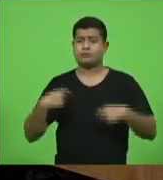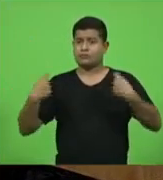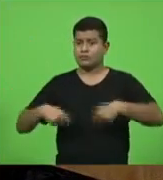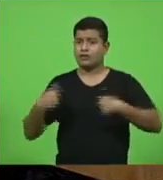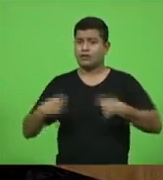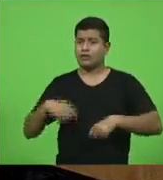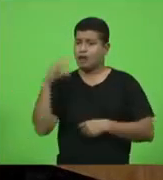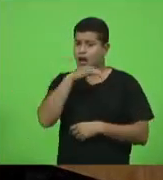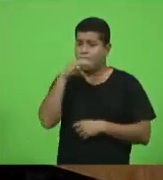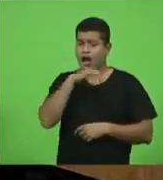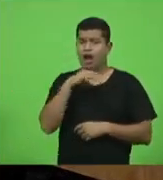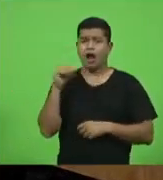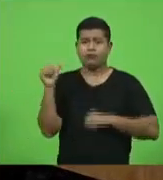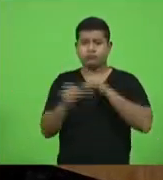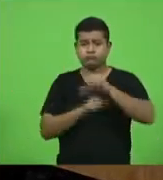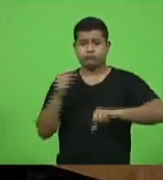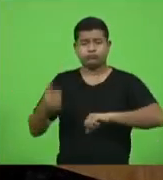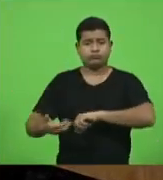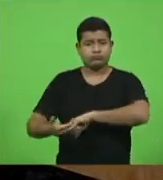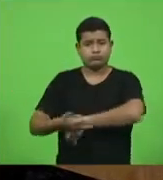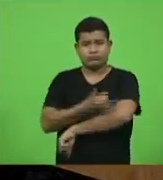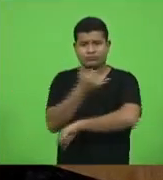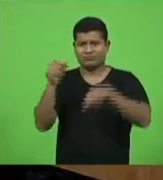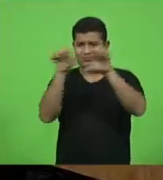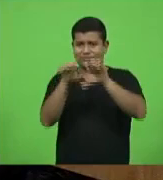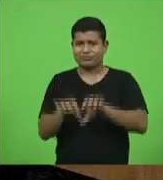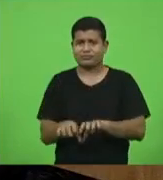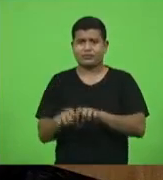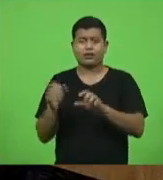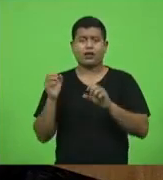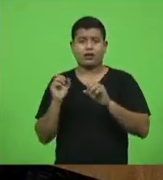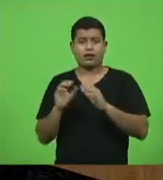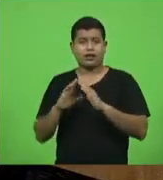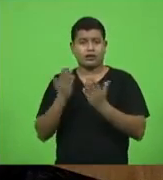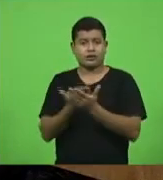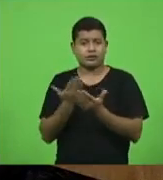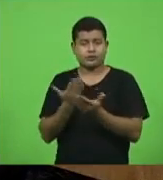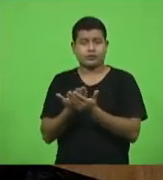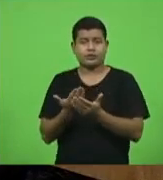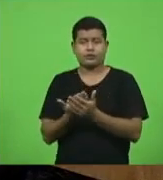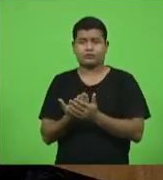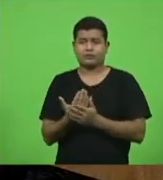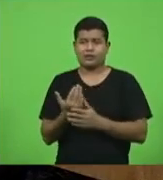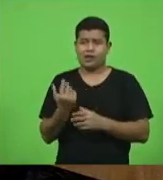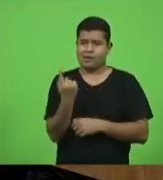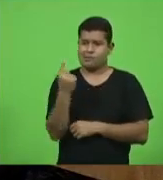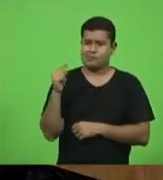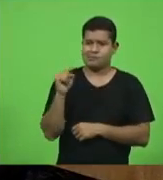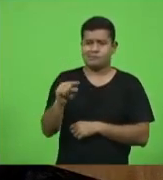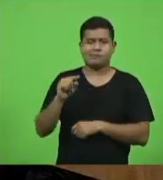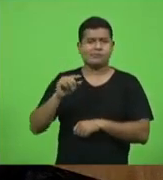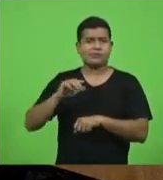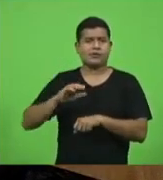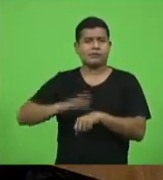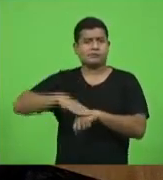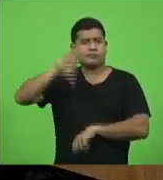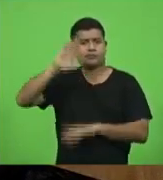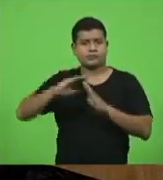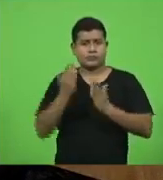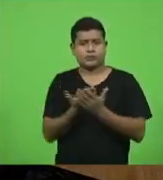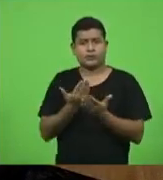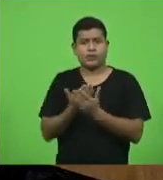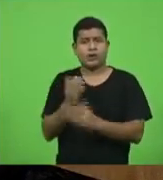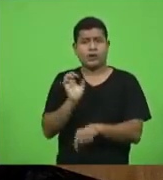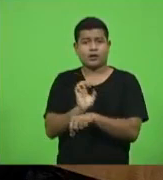das estruturas escolares de Santa Catarina nós temos mais de mil escolas estaduais e hoje